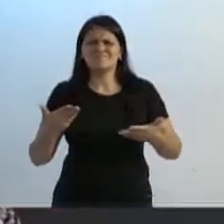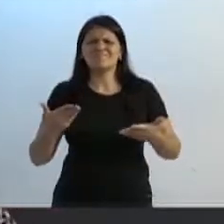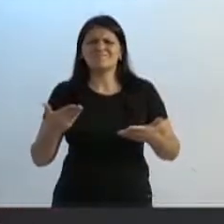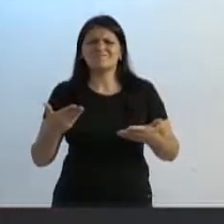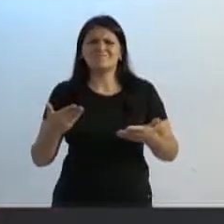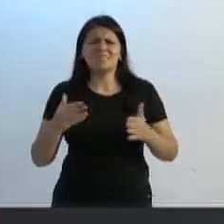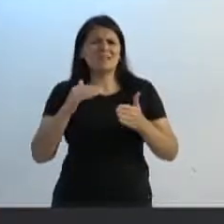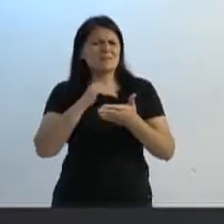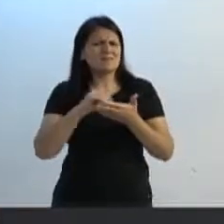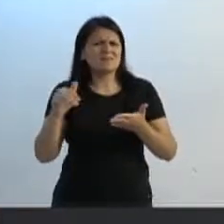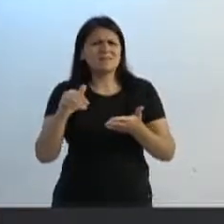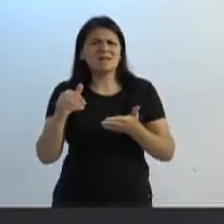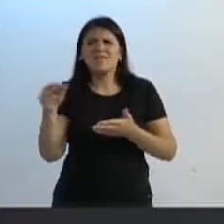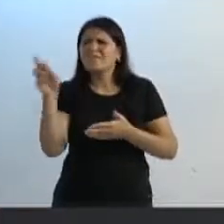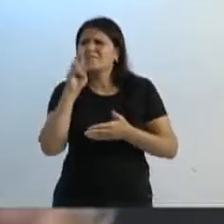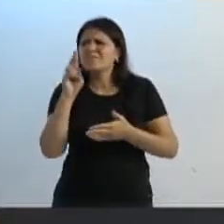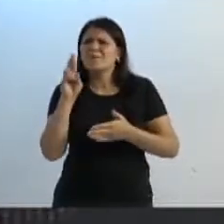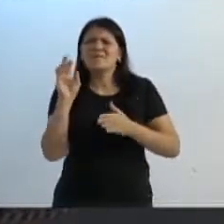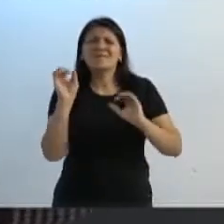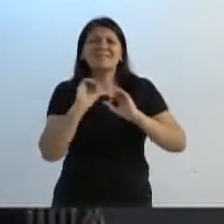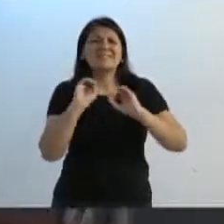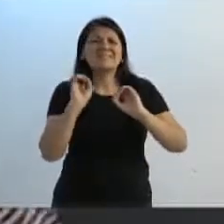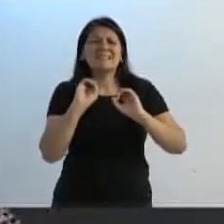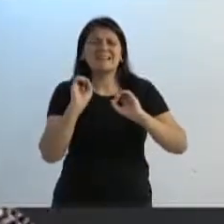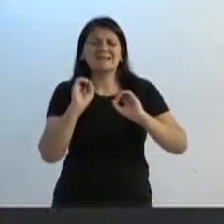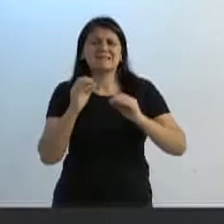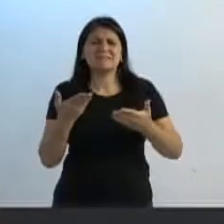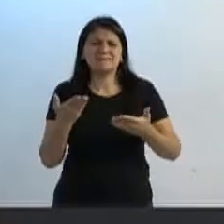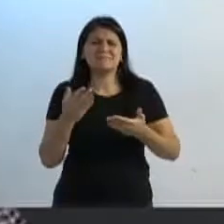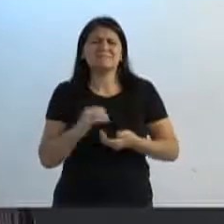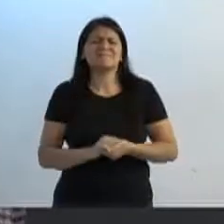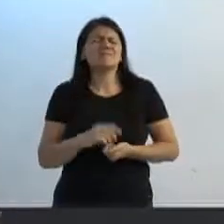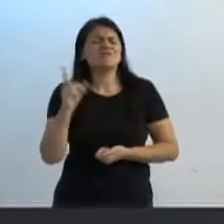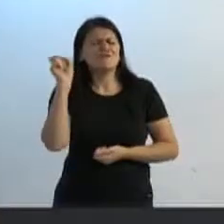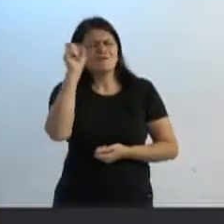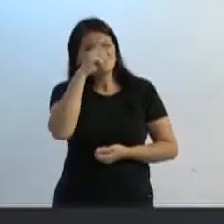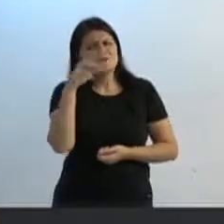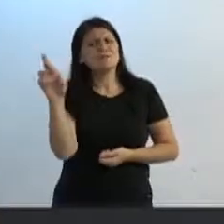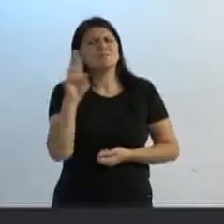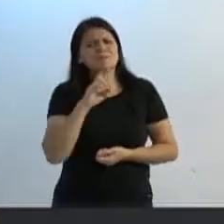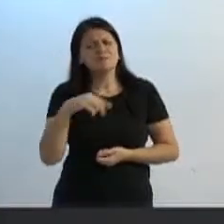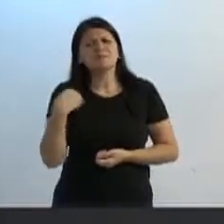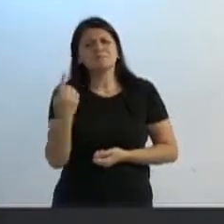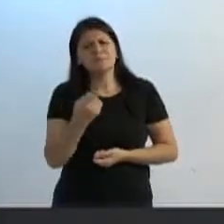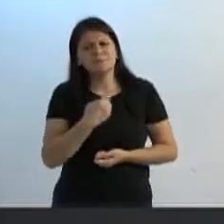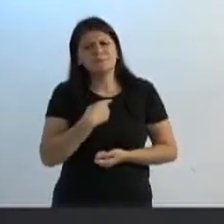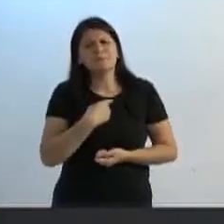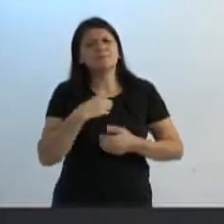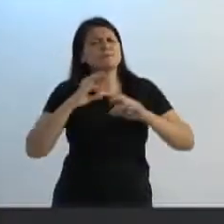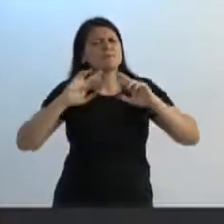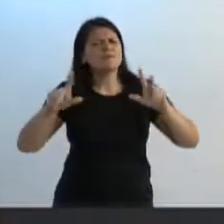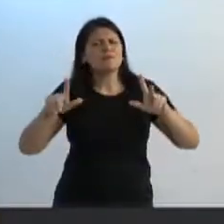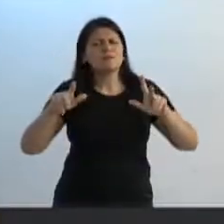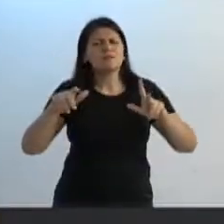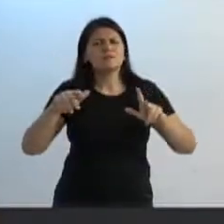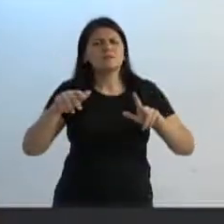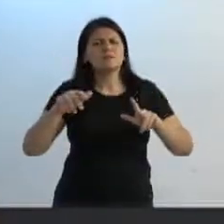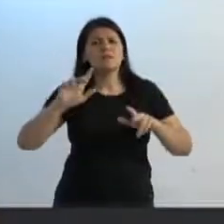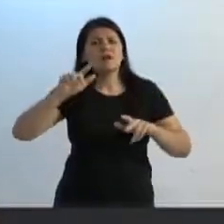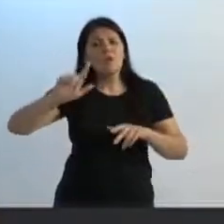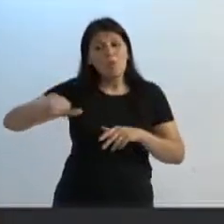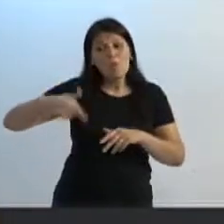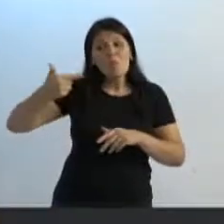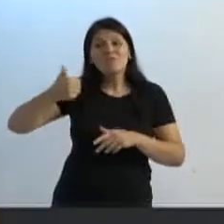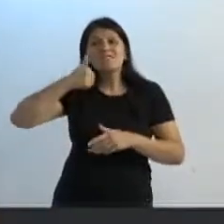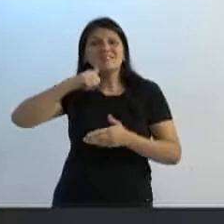menos tem dado retornos positivos. E isso, quando dá. Dificilmente dá retorno quando temos procurado ele. Diferente da secretária, por exemplo, Maria Regina, que